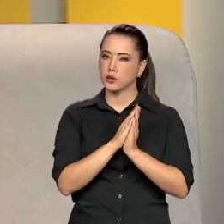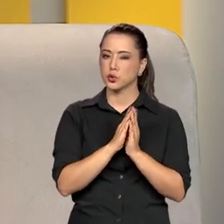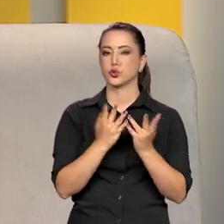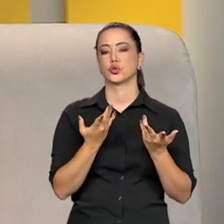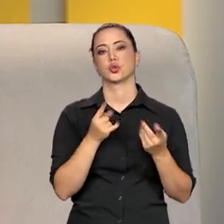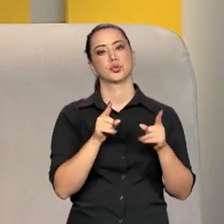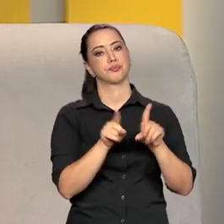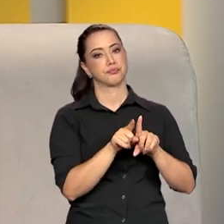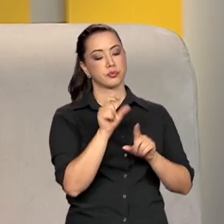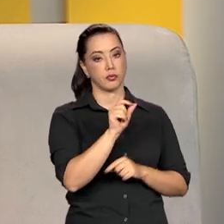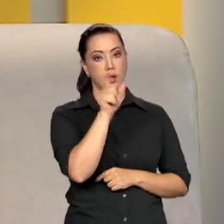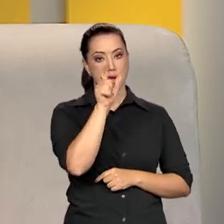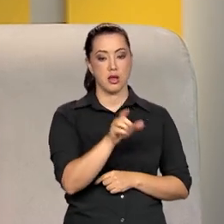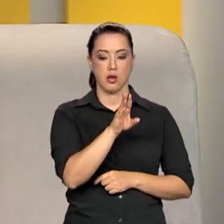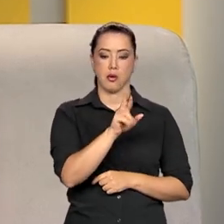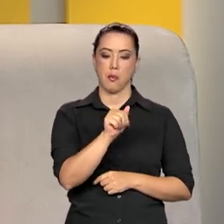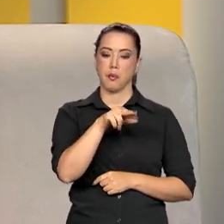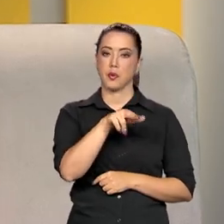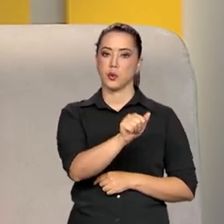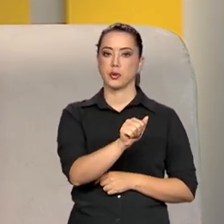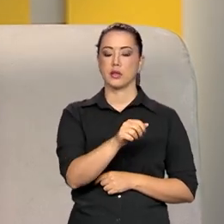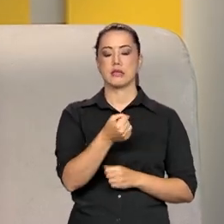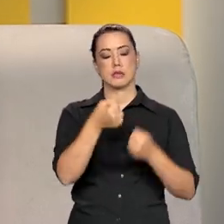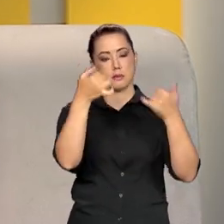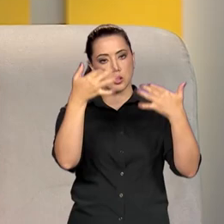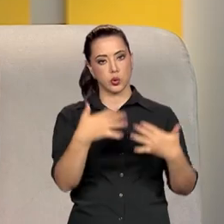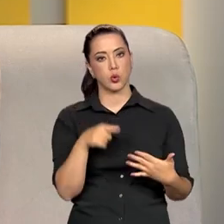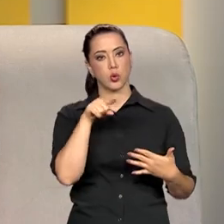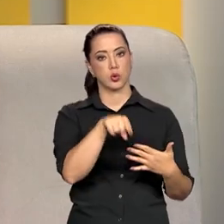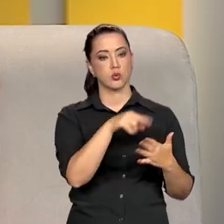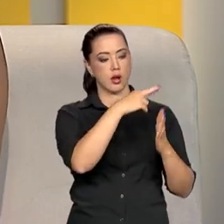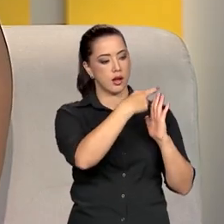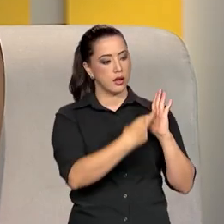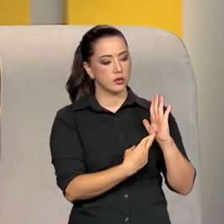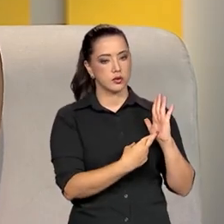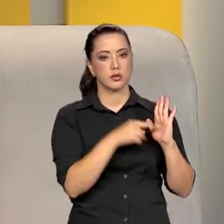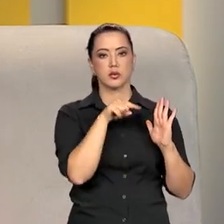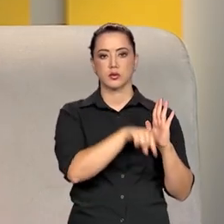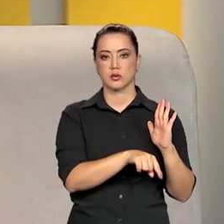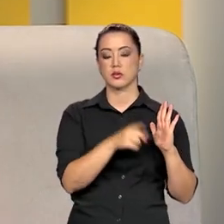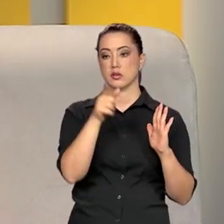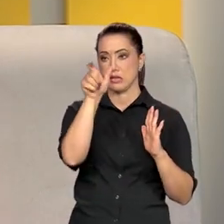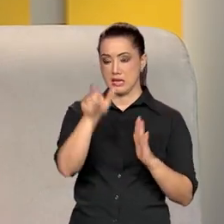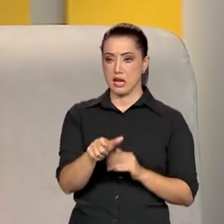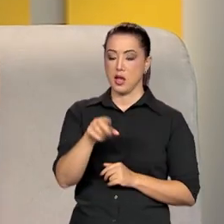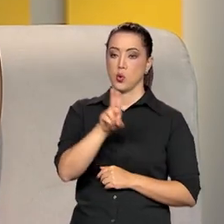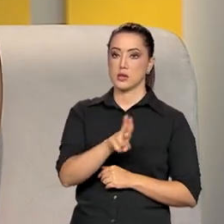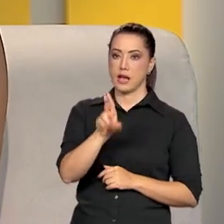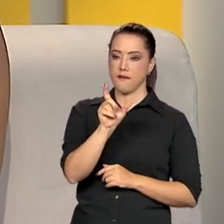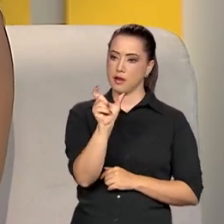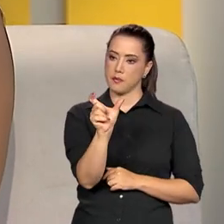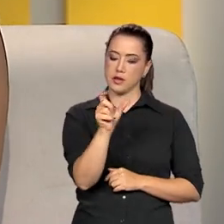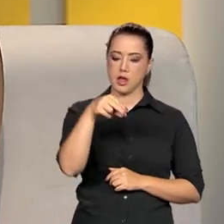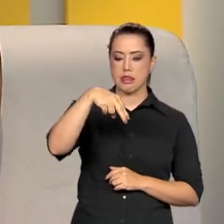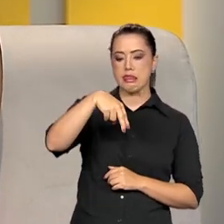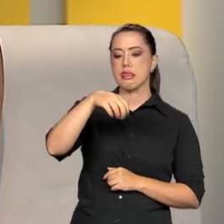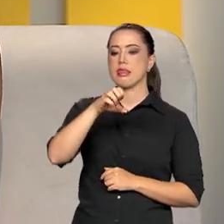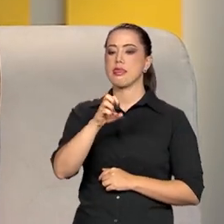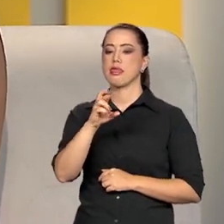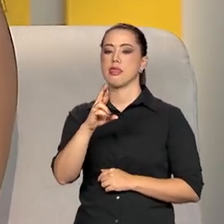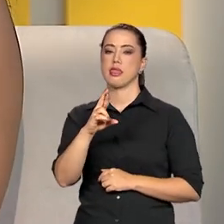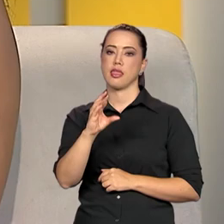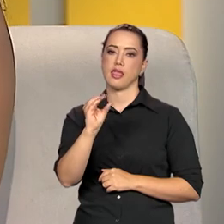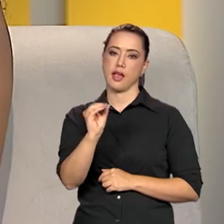Benevides, que estava apresentando esse dossiê. Então, por exemplo, dentro dele ela usava o termo necrotranspolítica, que vem de necropolítica,